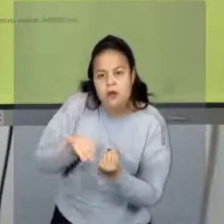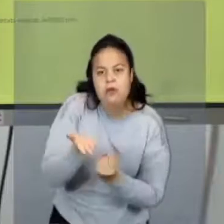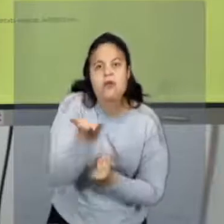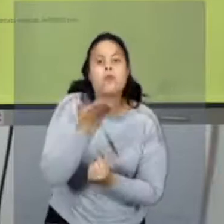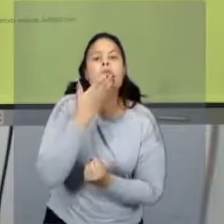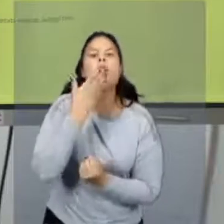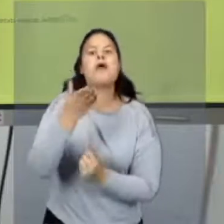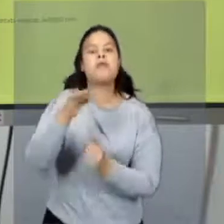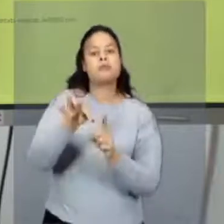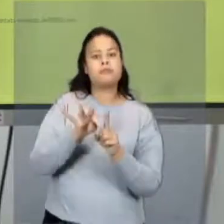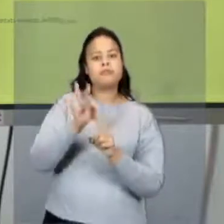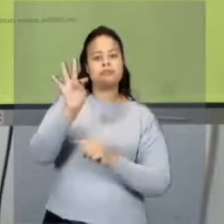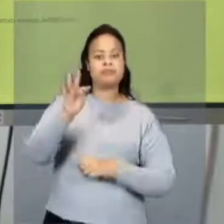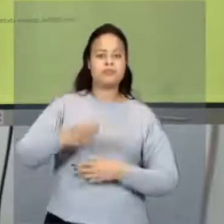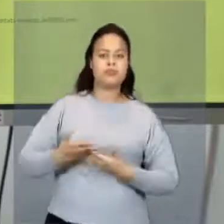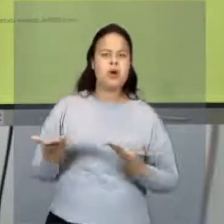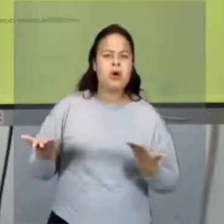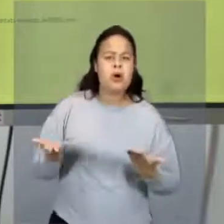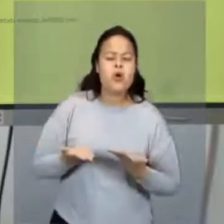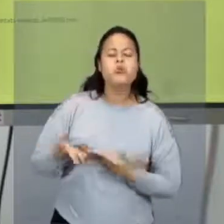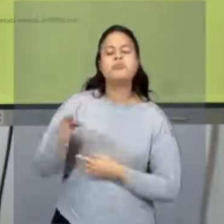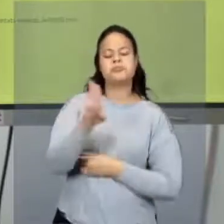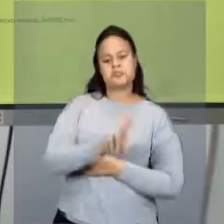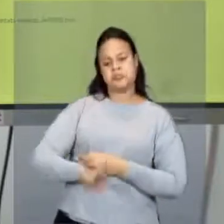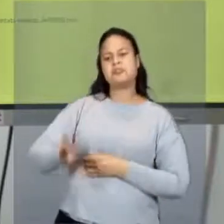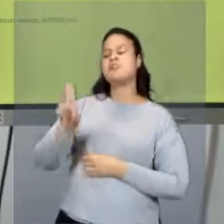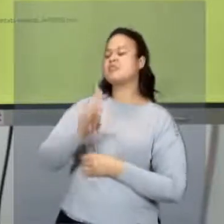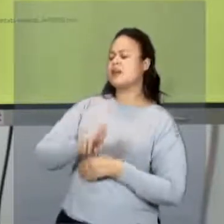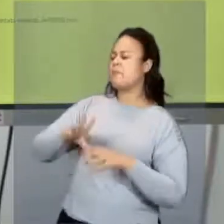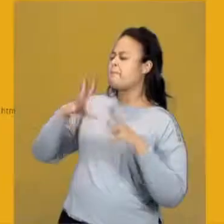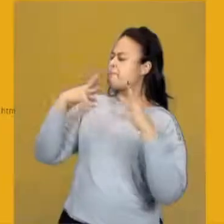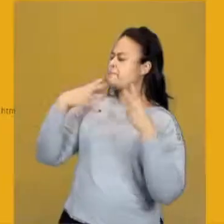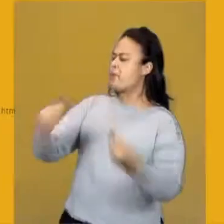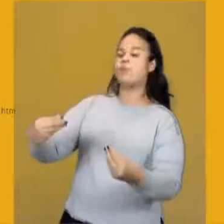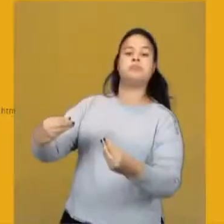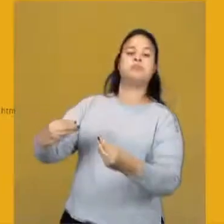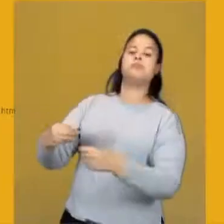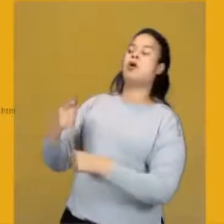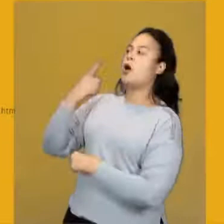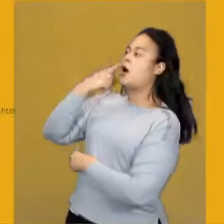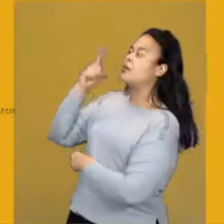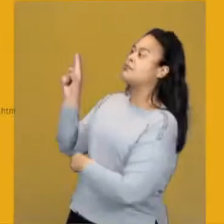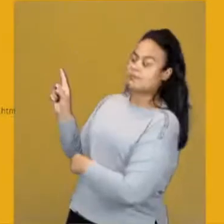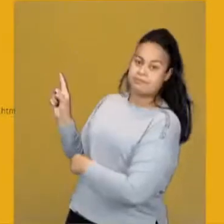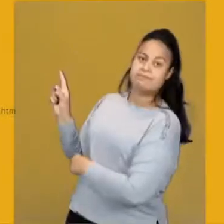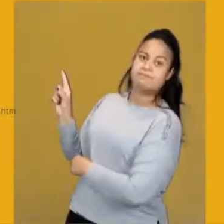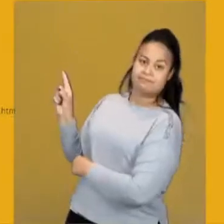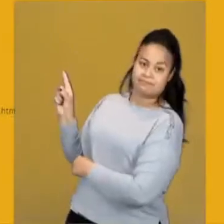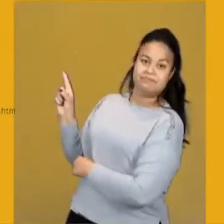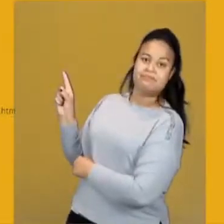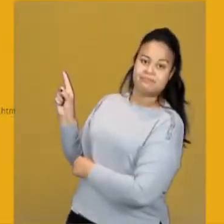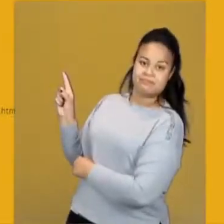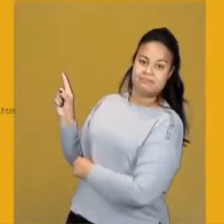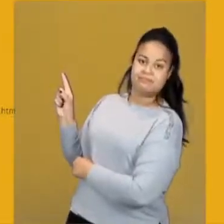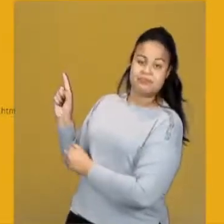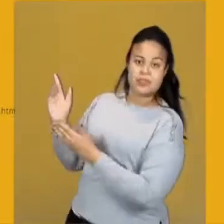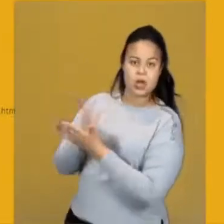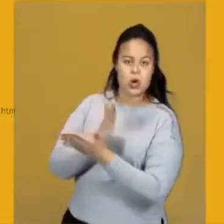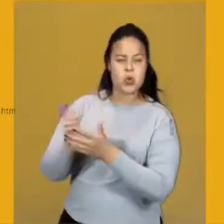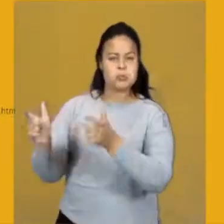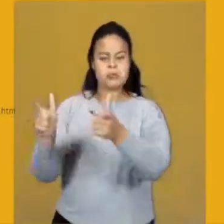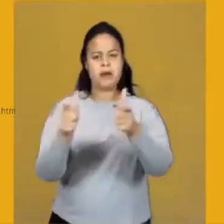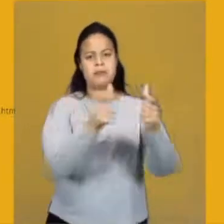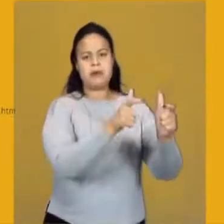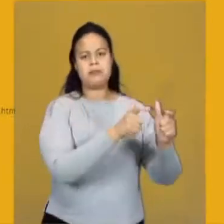Mas hoje em dia, está muito usual este aqui, tá? Em quase grande parte dos lugares que você frequenta,